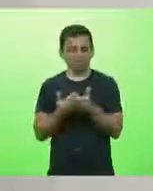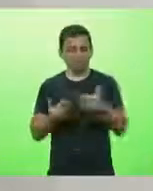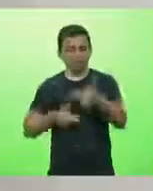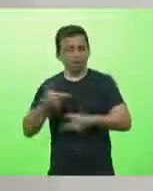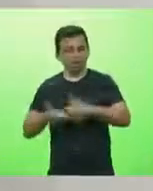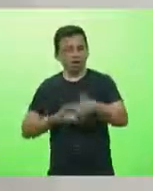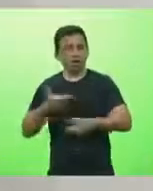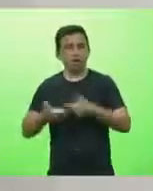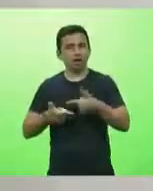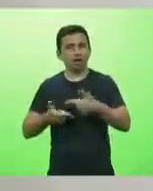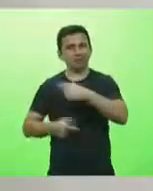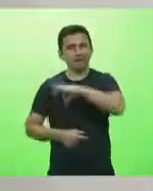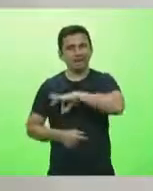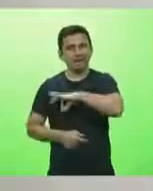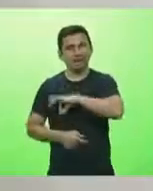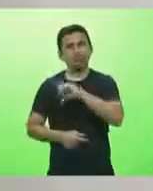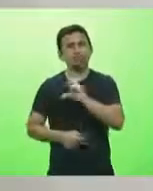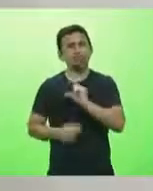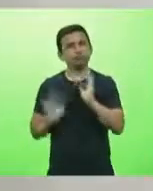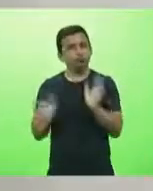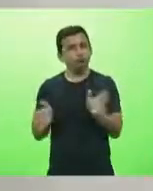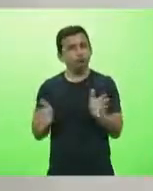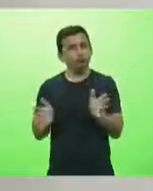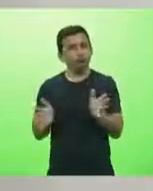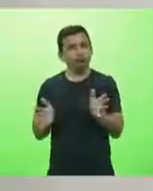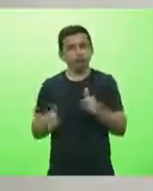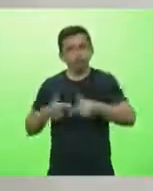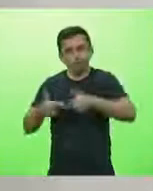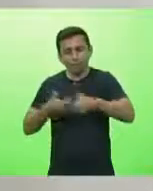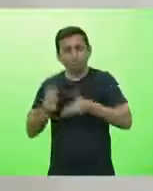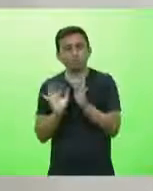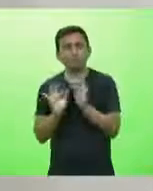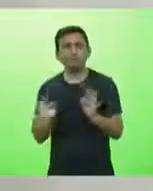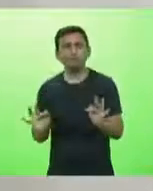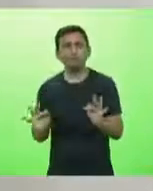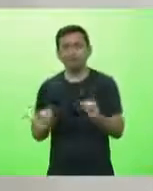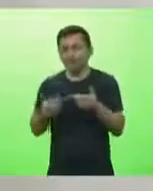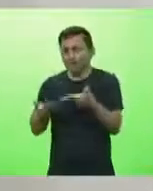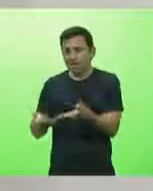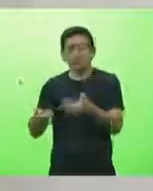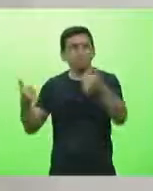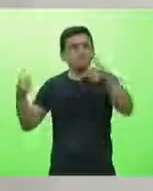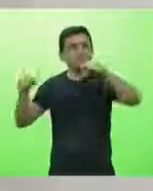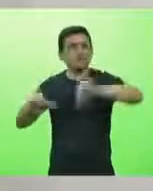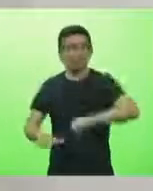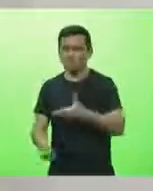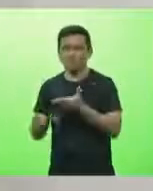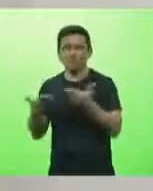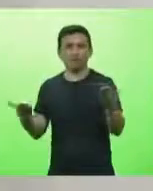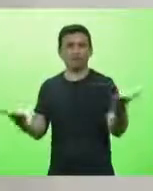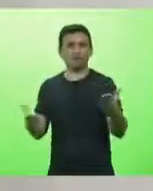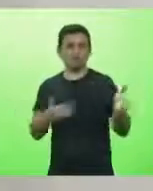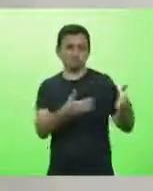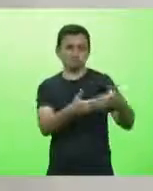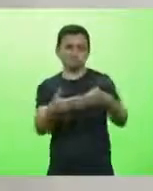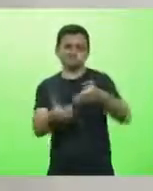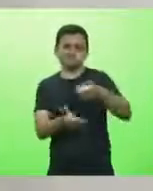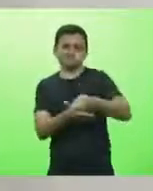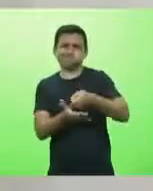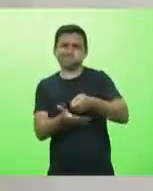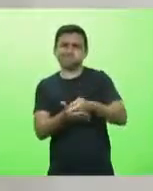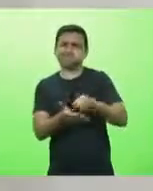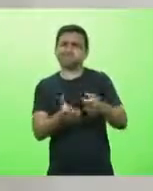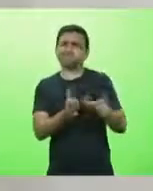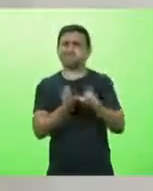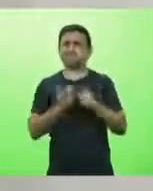já tinha um salário modesto, um emprego modesto é o mais afetado por esse fechamento compulsório do comércio, por esse